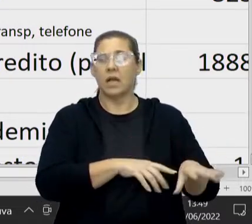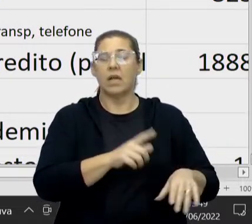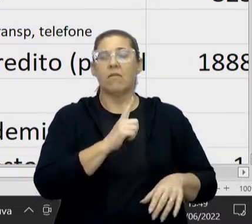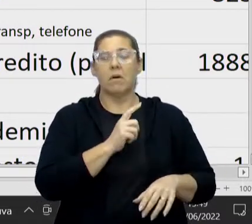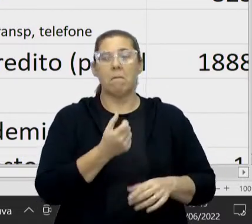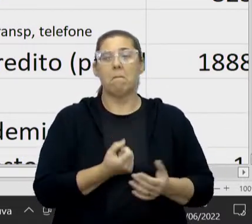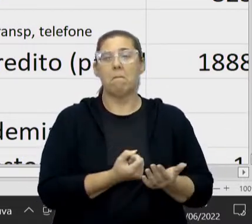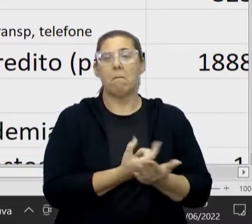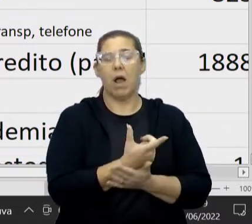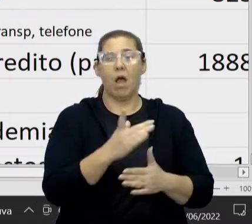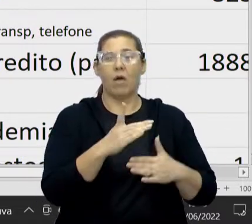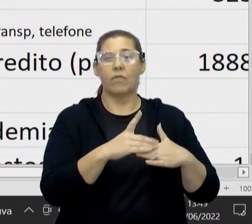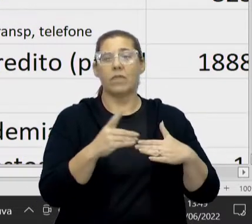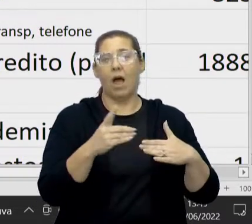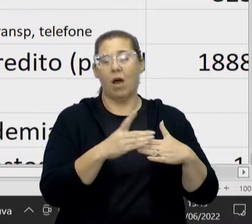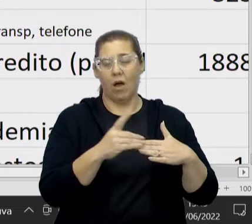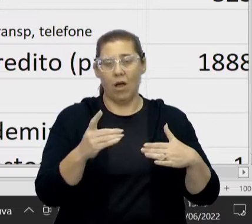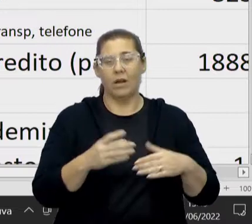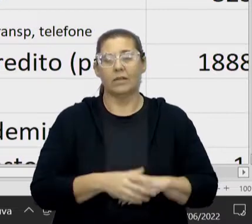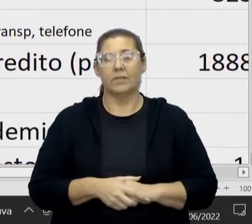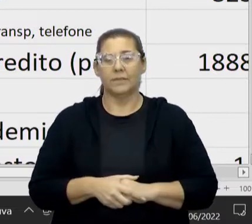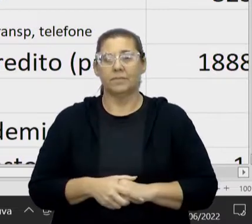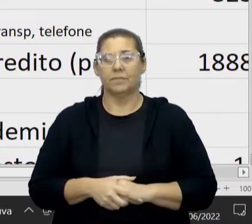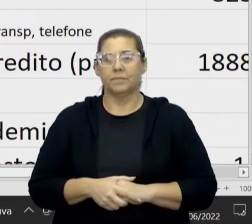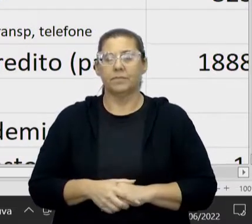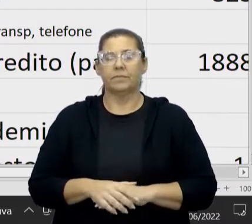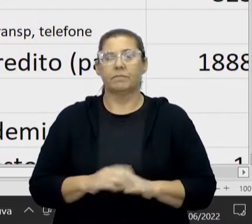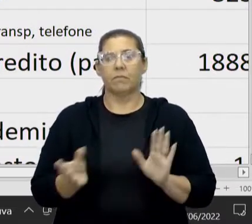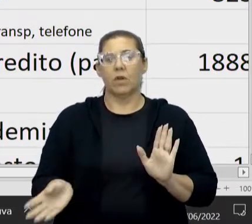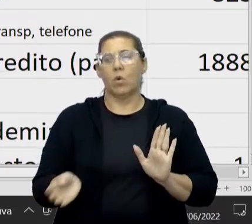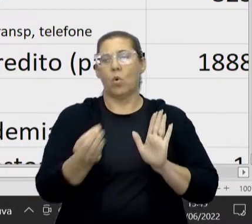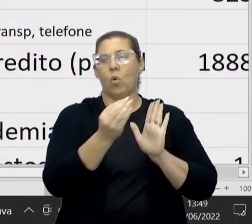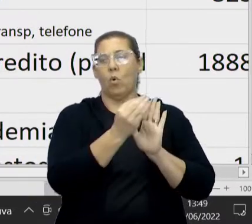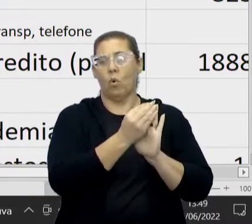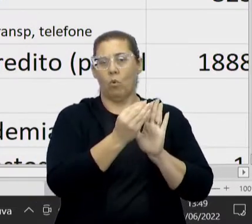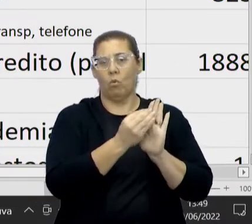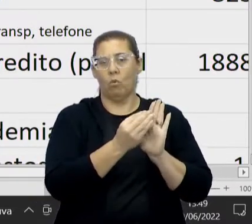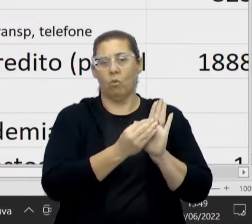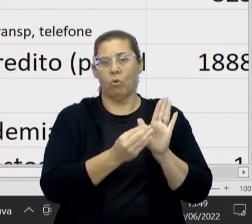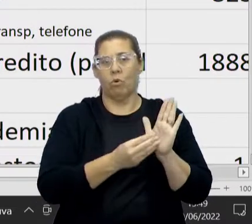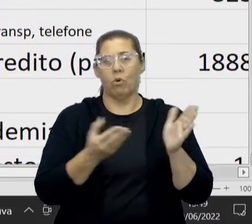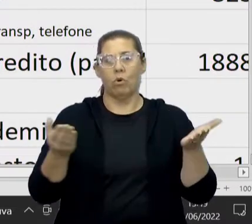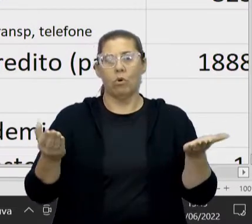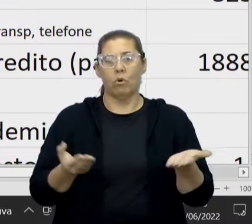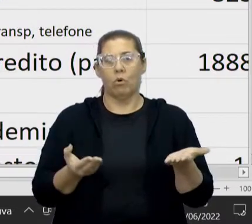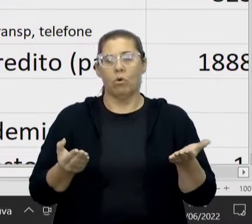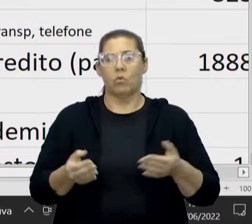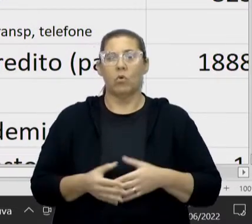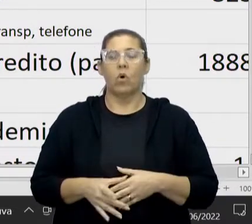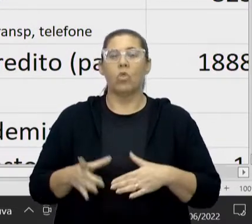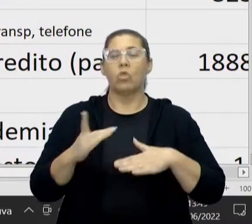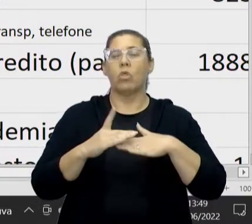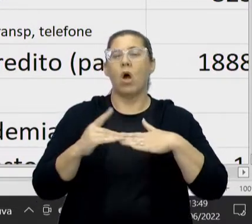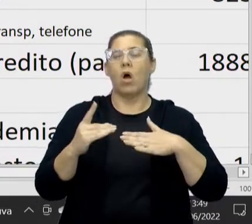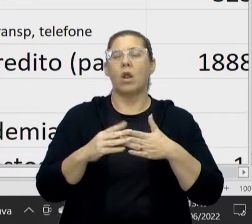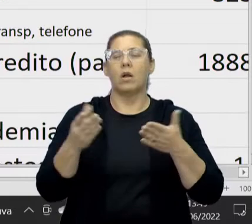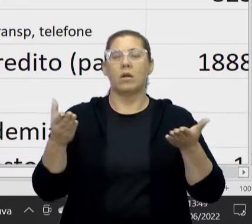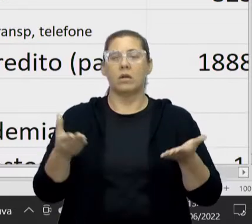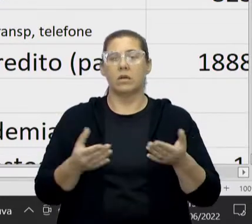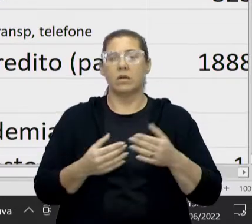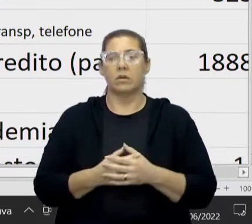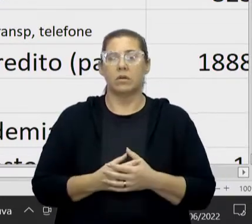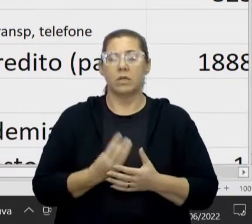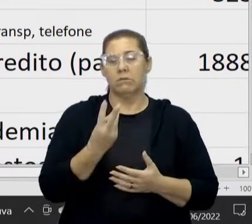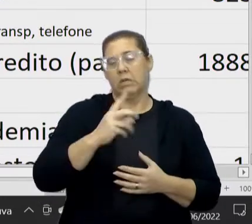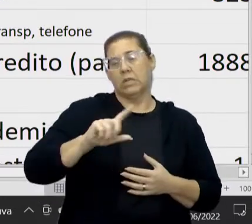vai pagar em dólares australianos. Coloquei hoje na cotação diária e o dólar australiano corresponde a